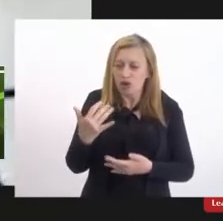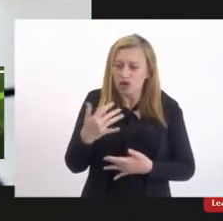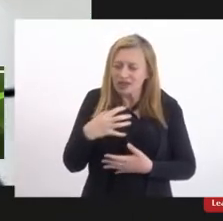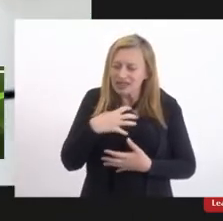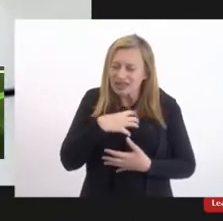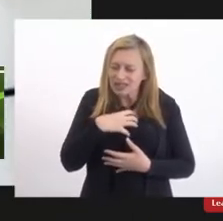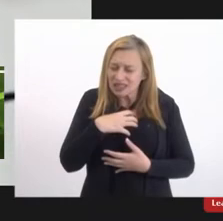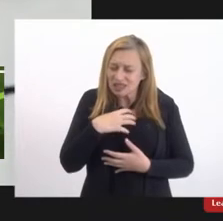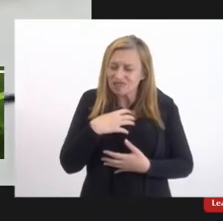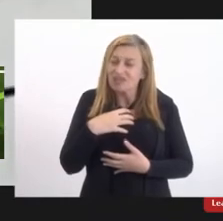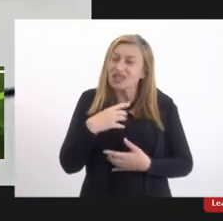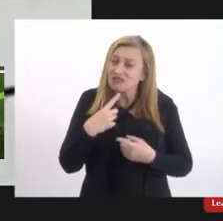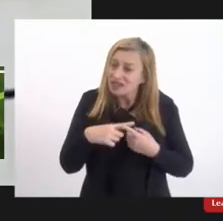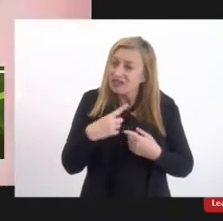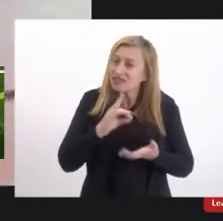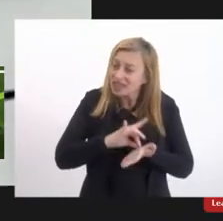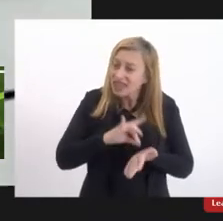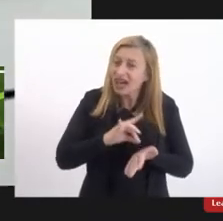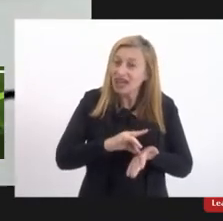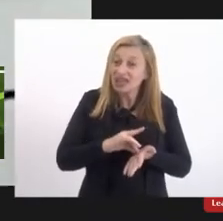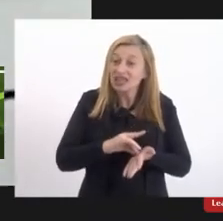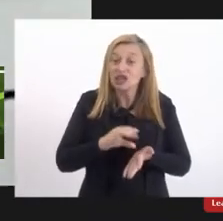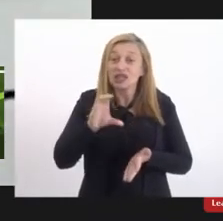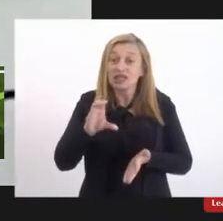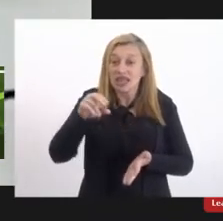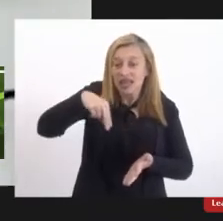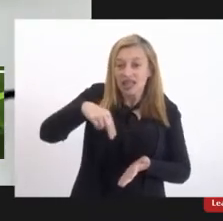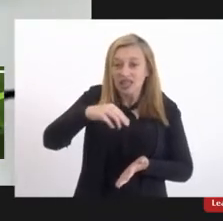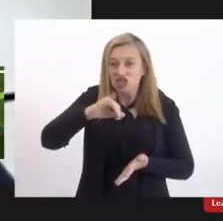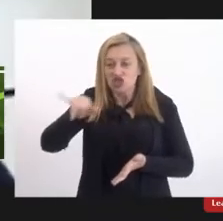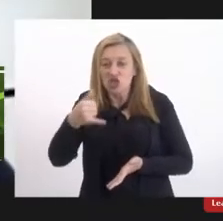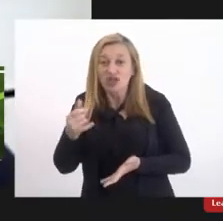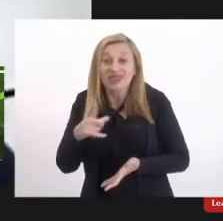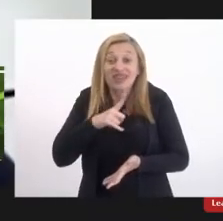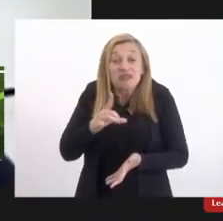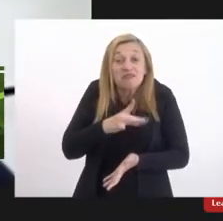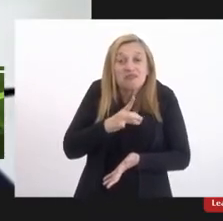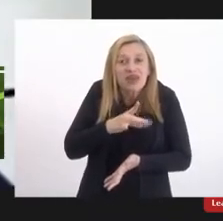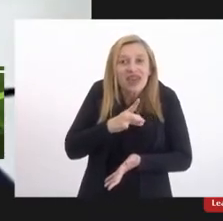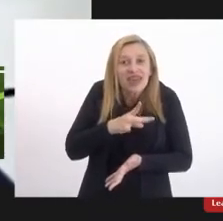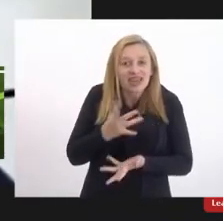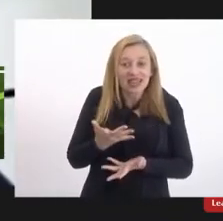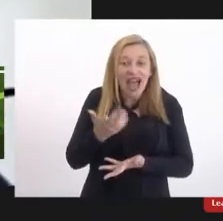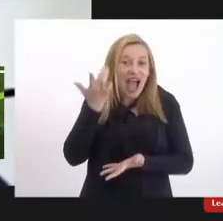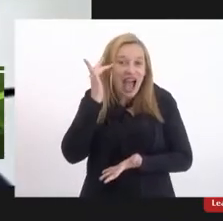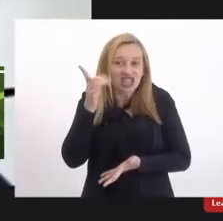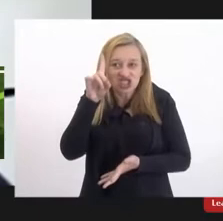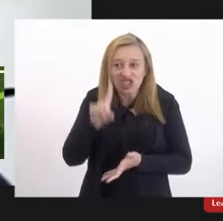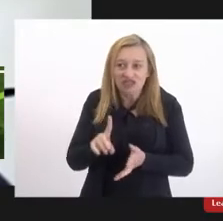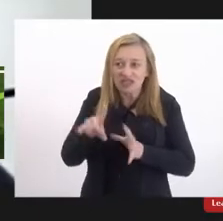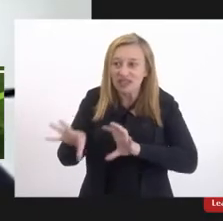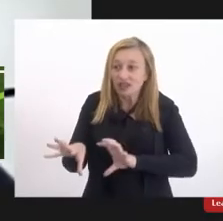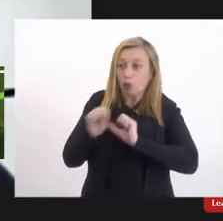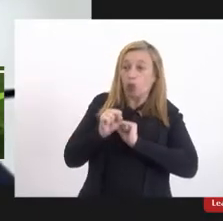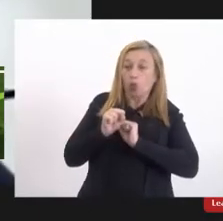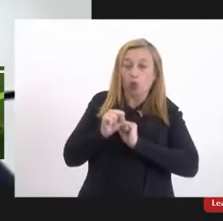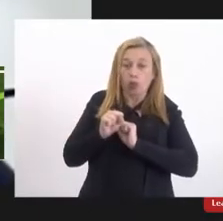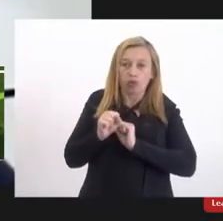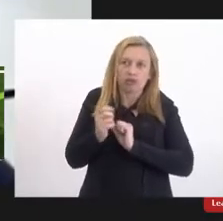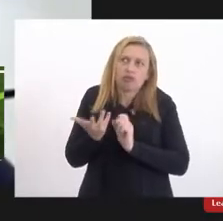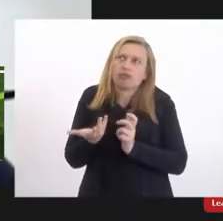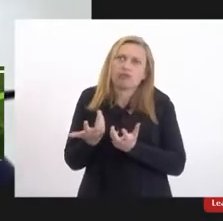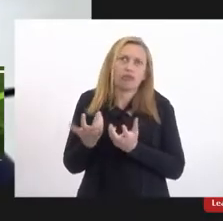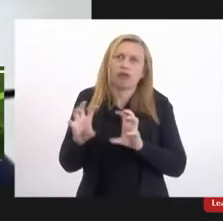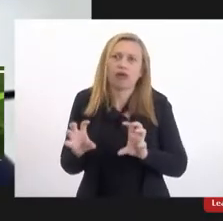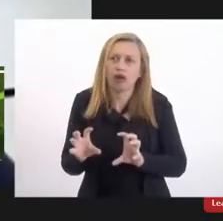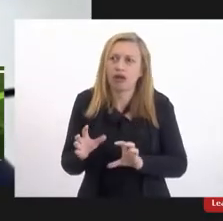medo porque tem medo do contágio eles ainda acreditam na deficiência contagiosa eu não quero ter um